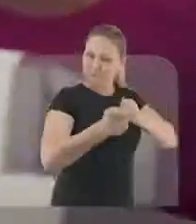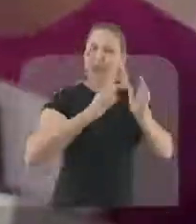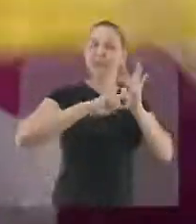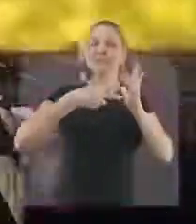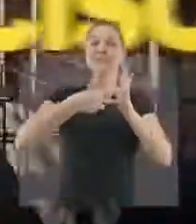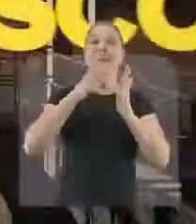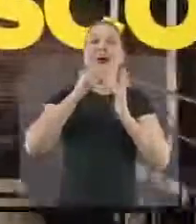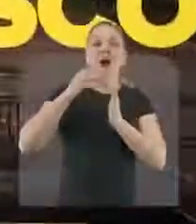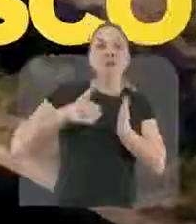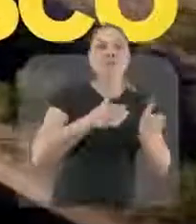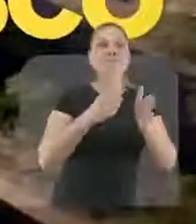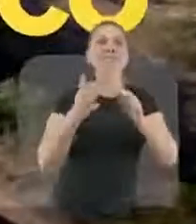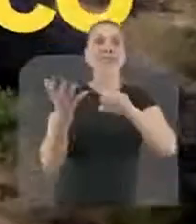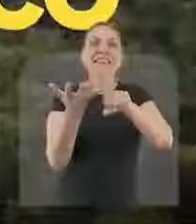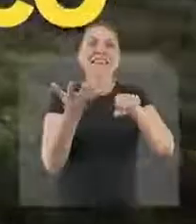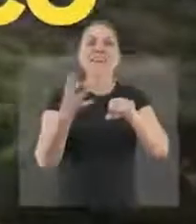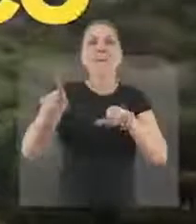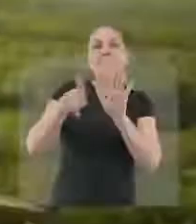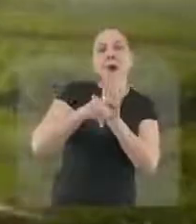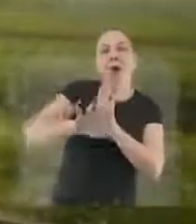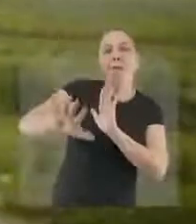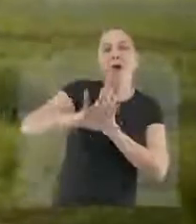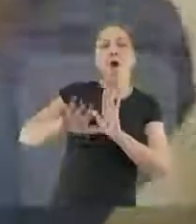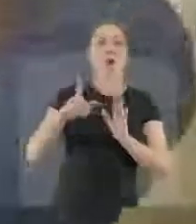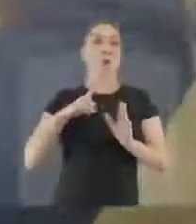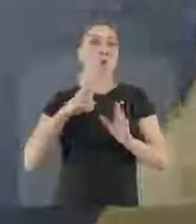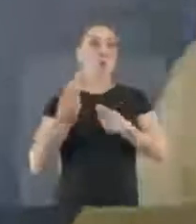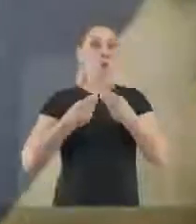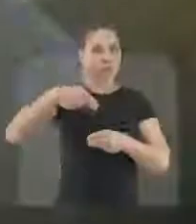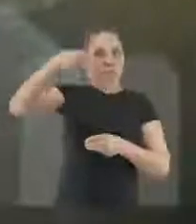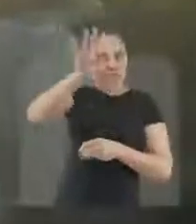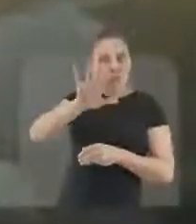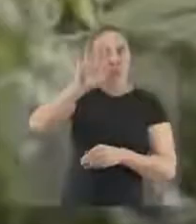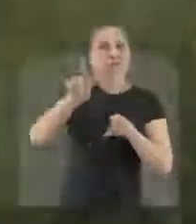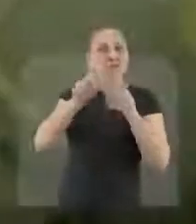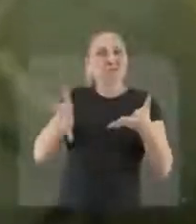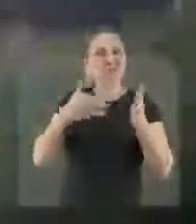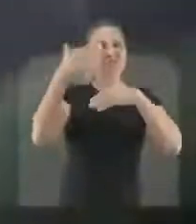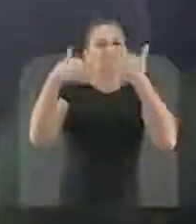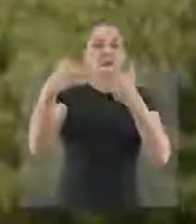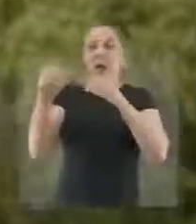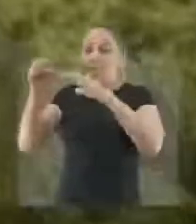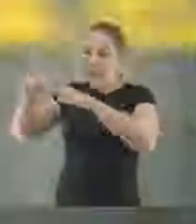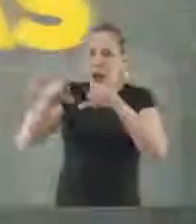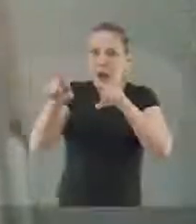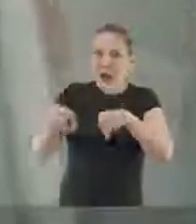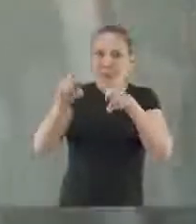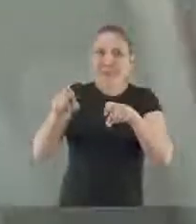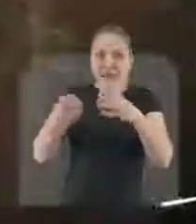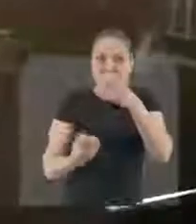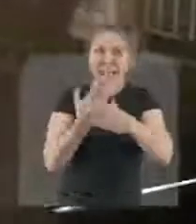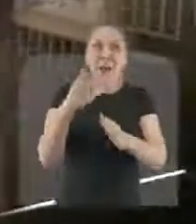Ensinar a pescar é levar água para o sertão nordestino, estimulando a agricultura e desenvolvendo a região. É criar o